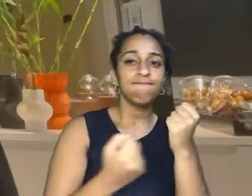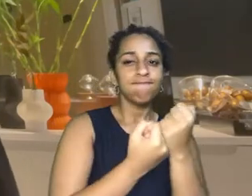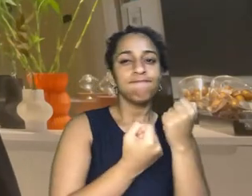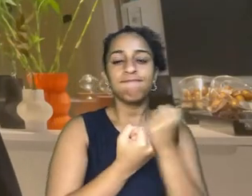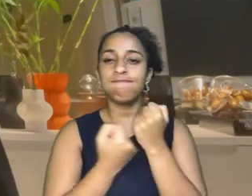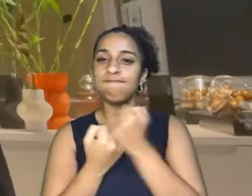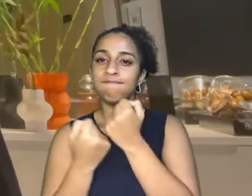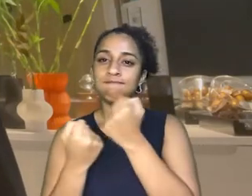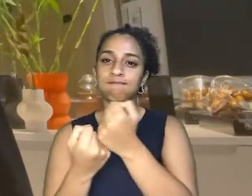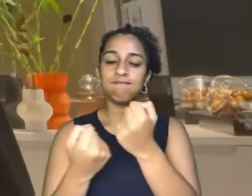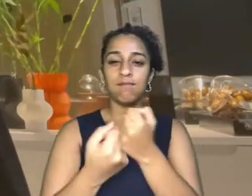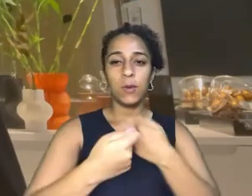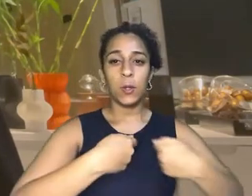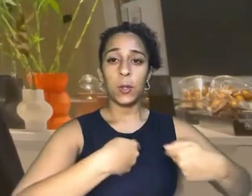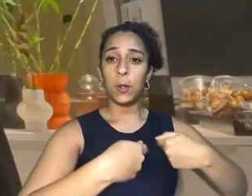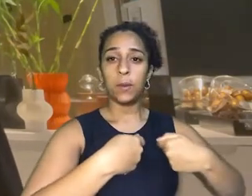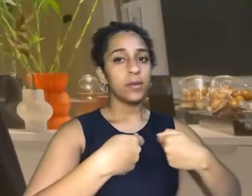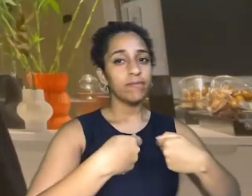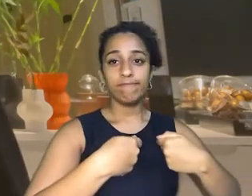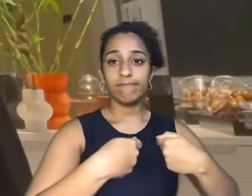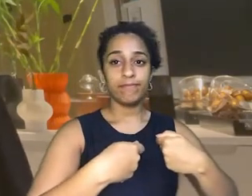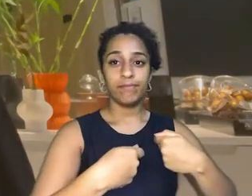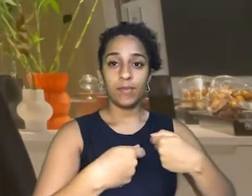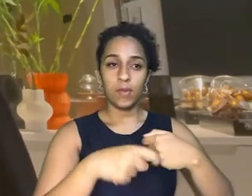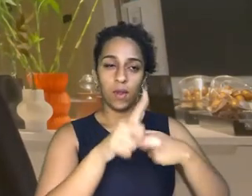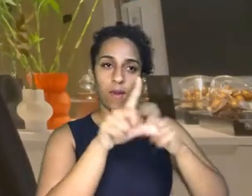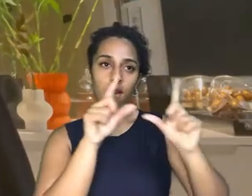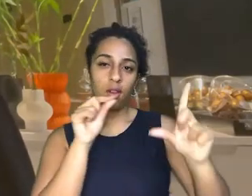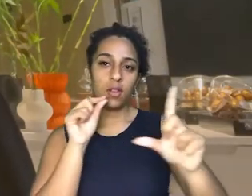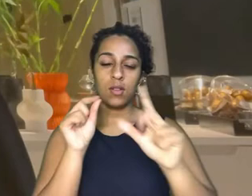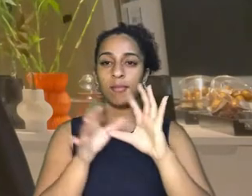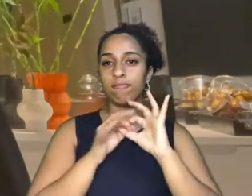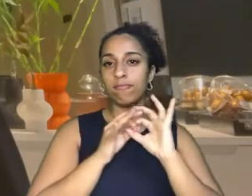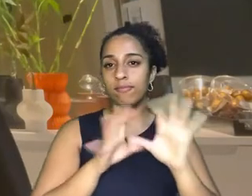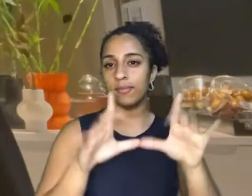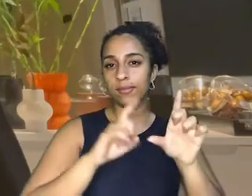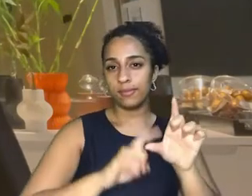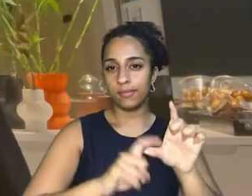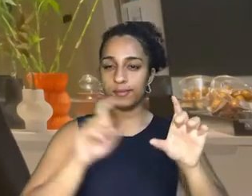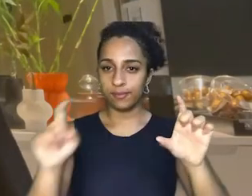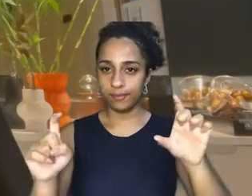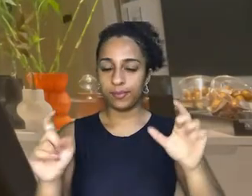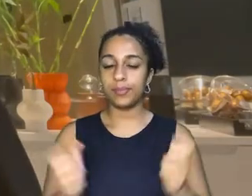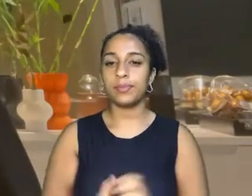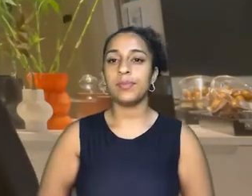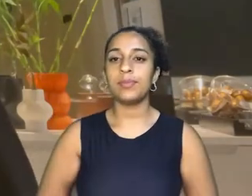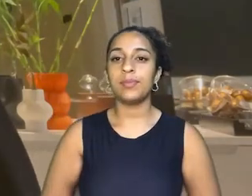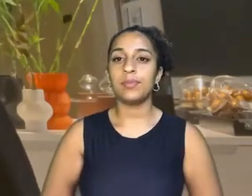não dominado e submetido, como foi durante a dominação portuguesa.